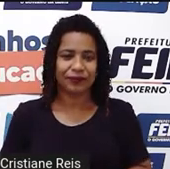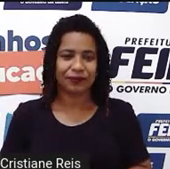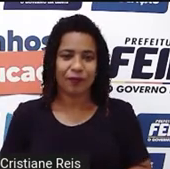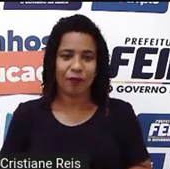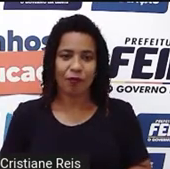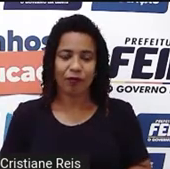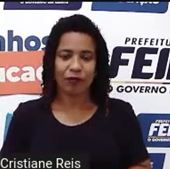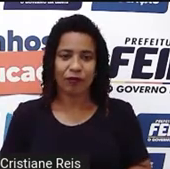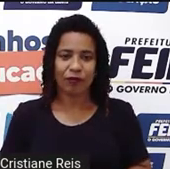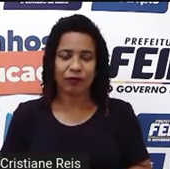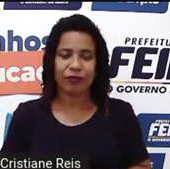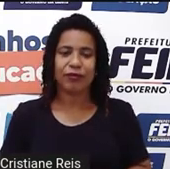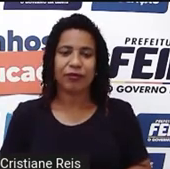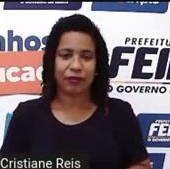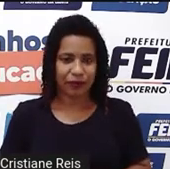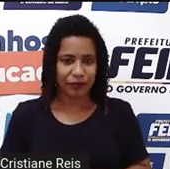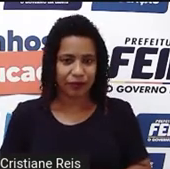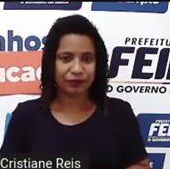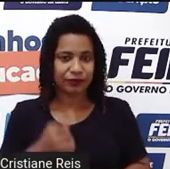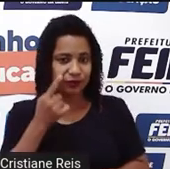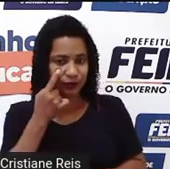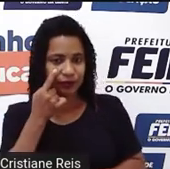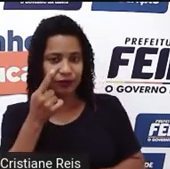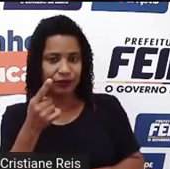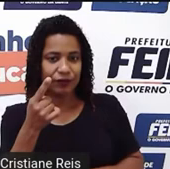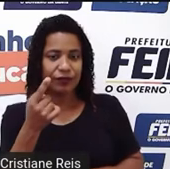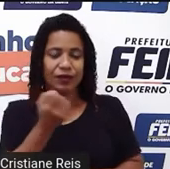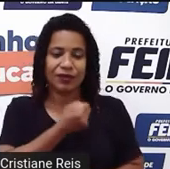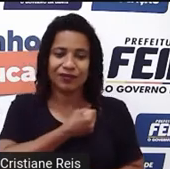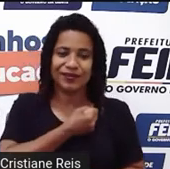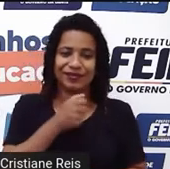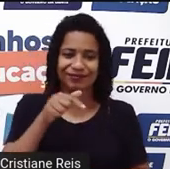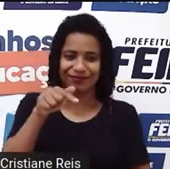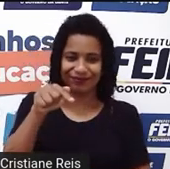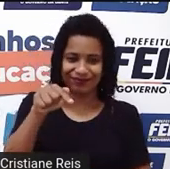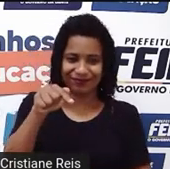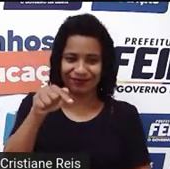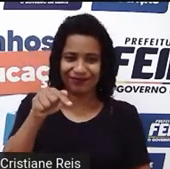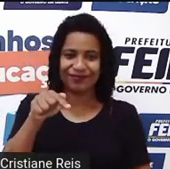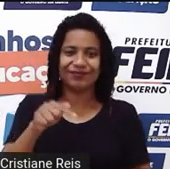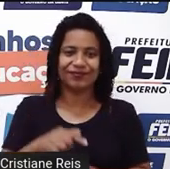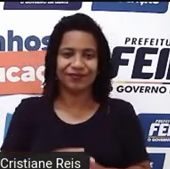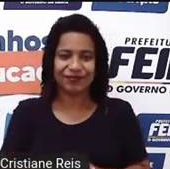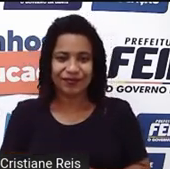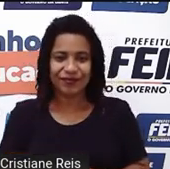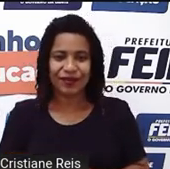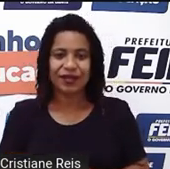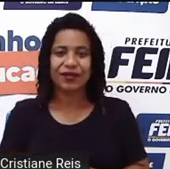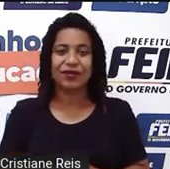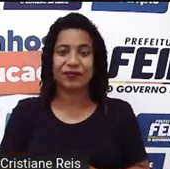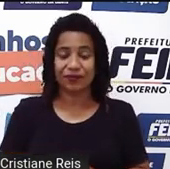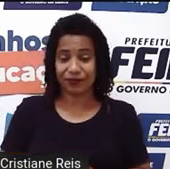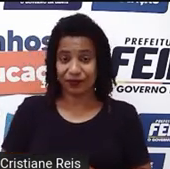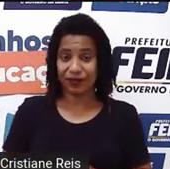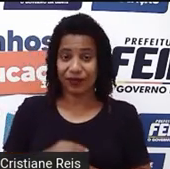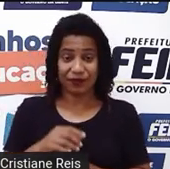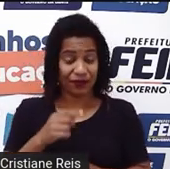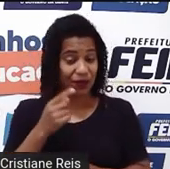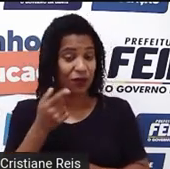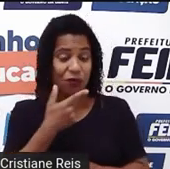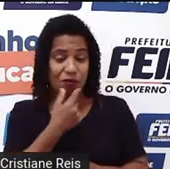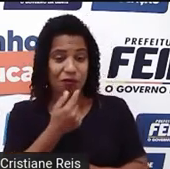Número 7. Essa é fácil. What is Bob Marley famous for? Então, o Bob Marley, ele é famoso por